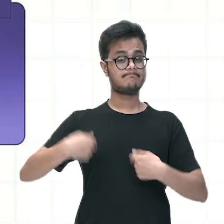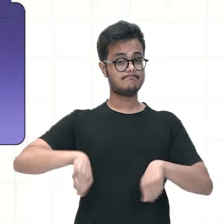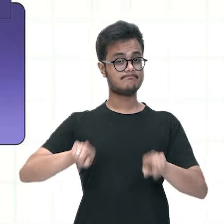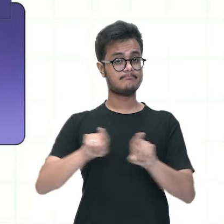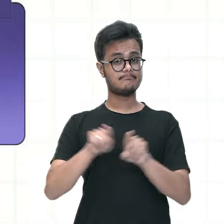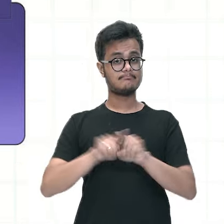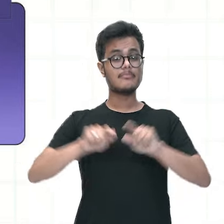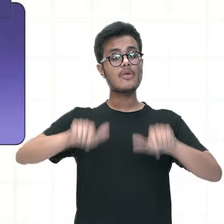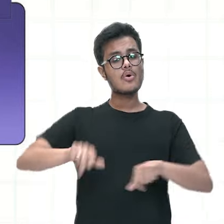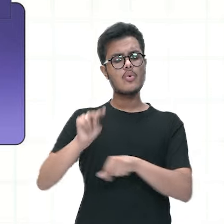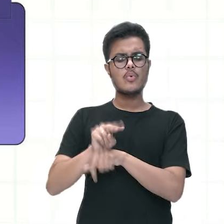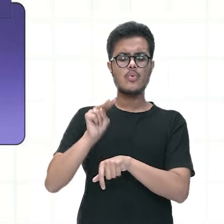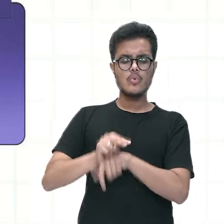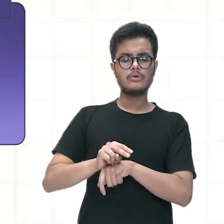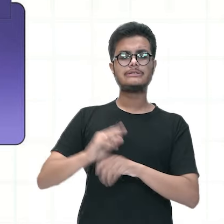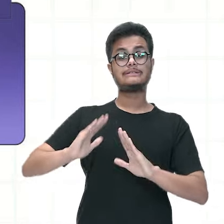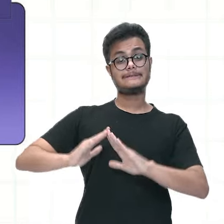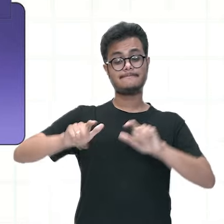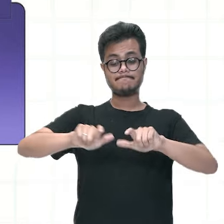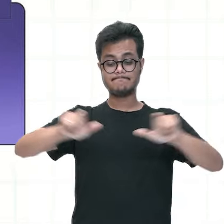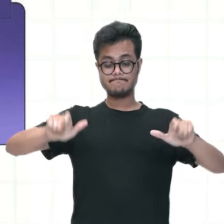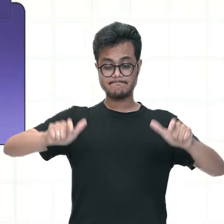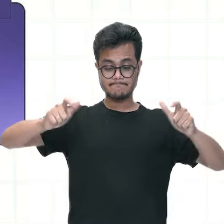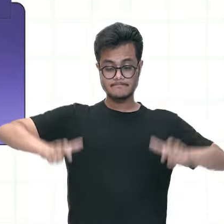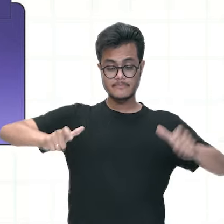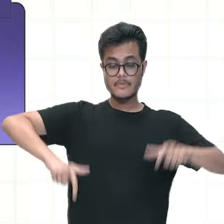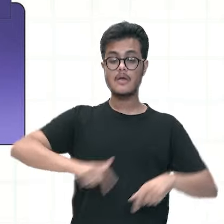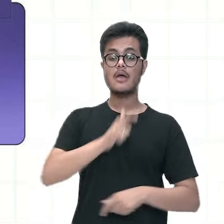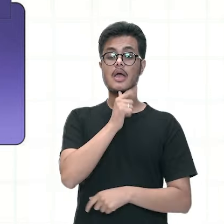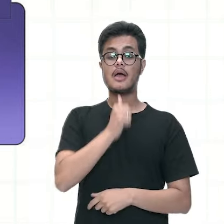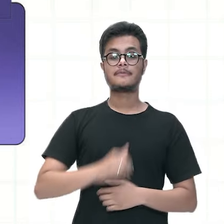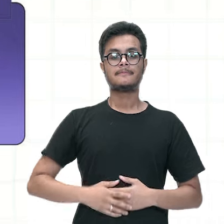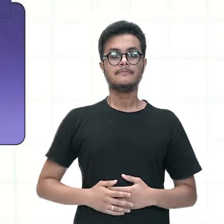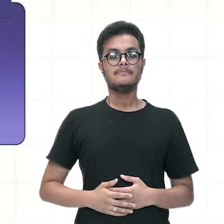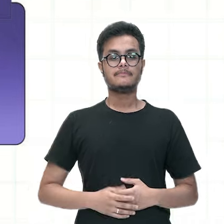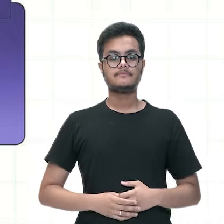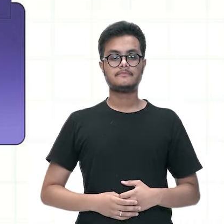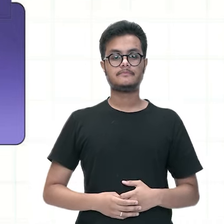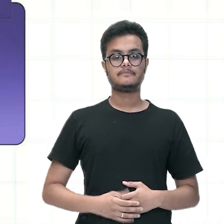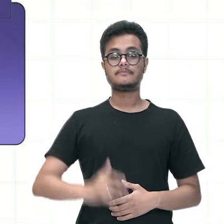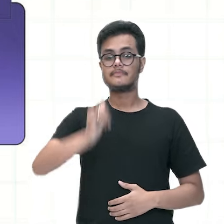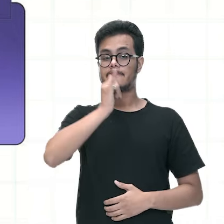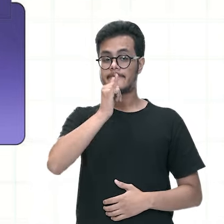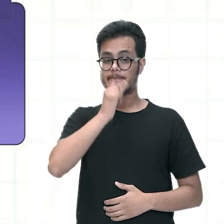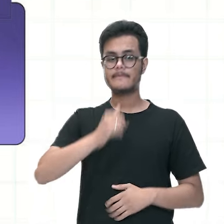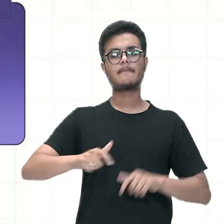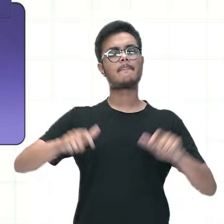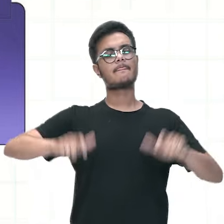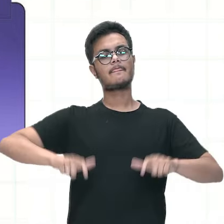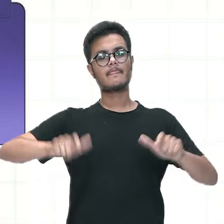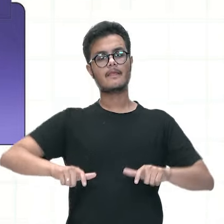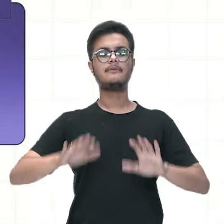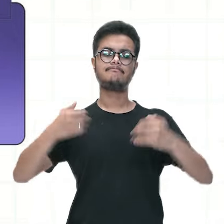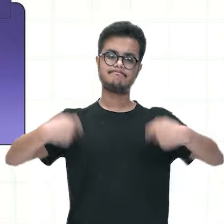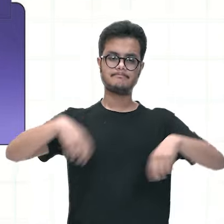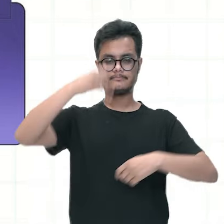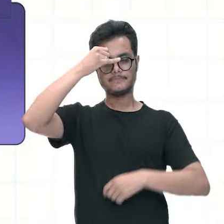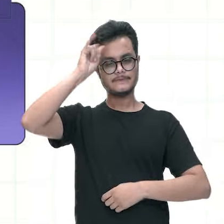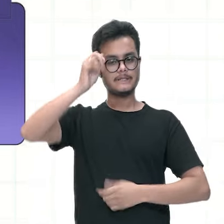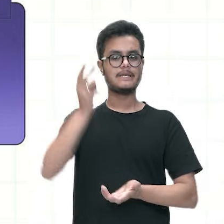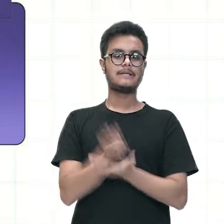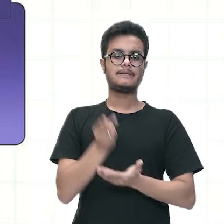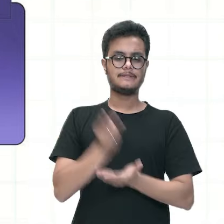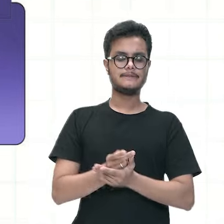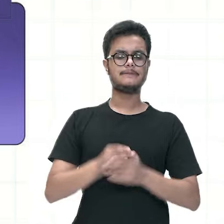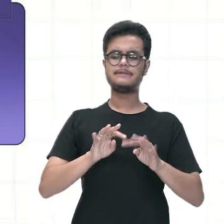com a sua casa nos reservatórios de água por exemplo no caso das caixas d'água você deve manter os